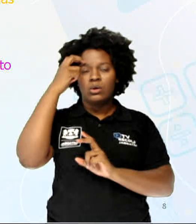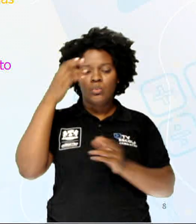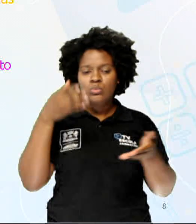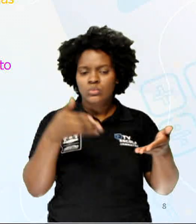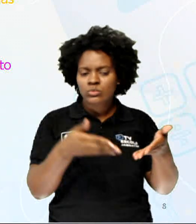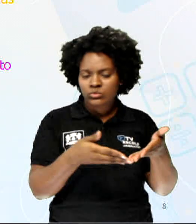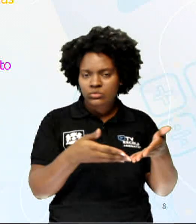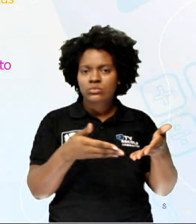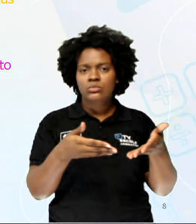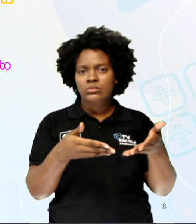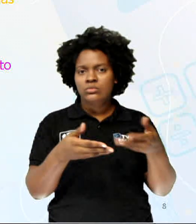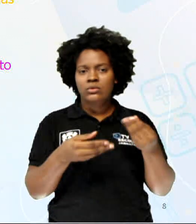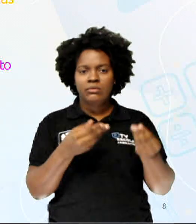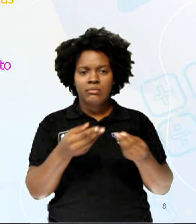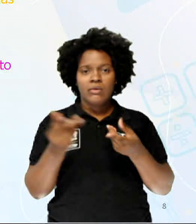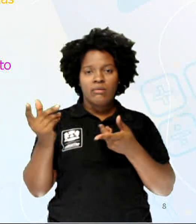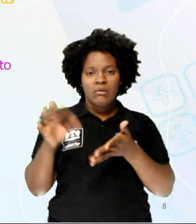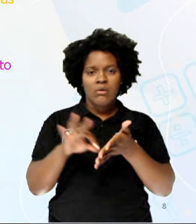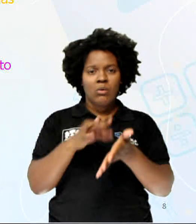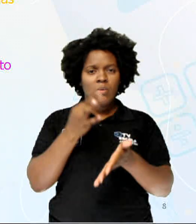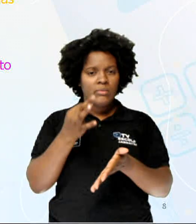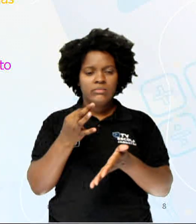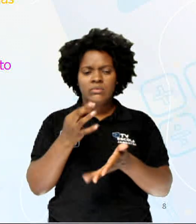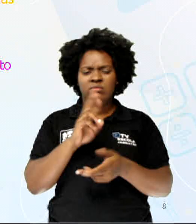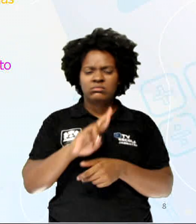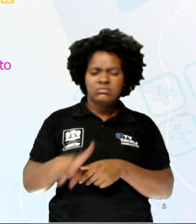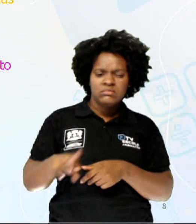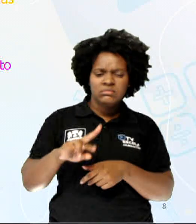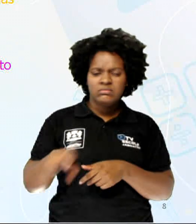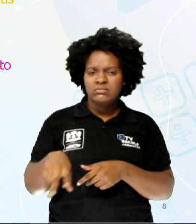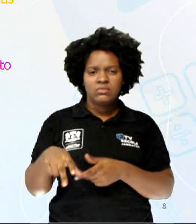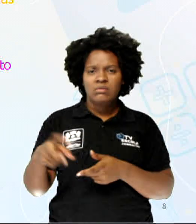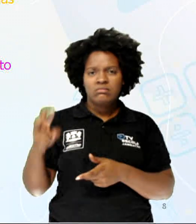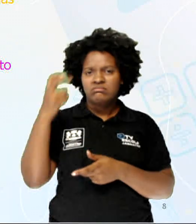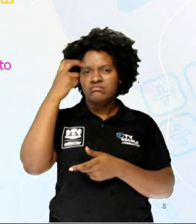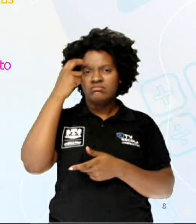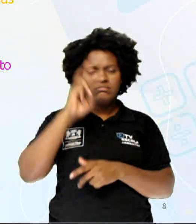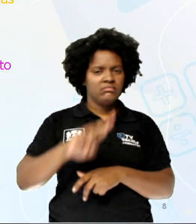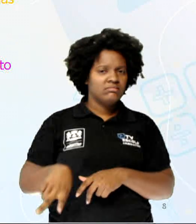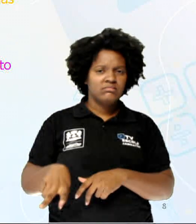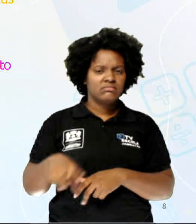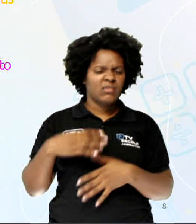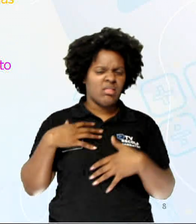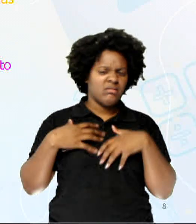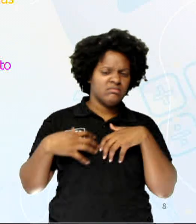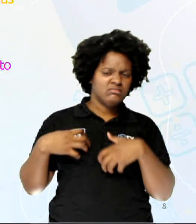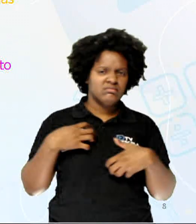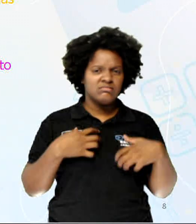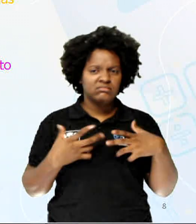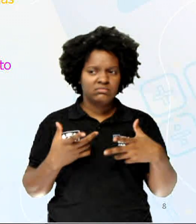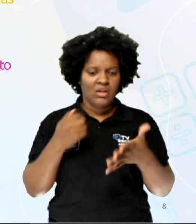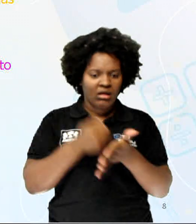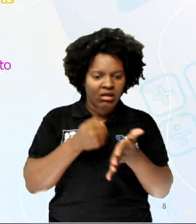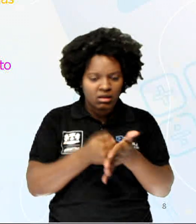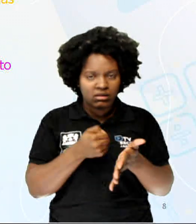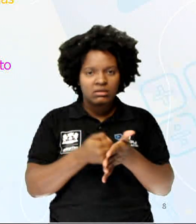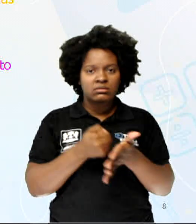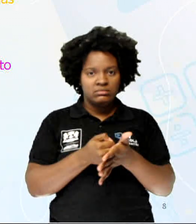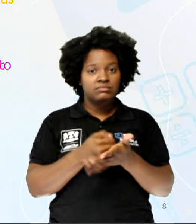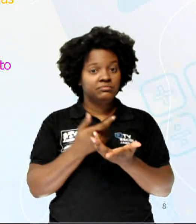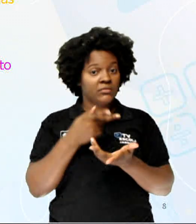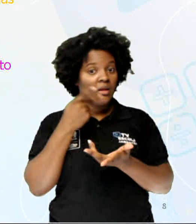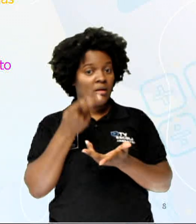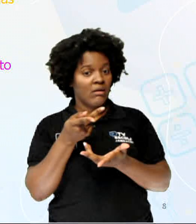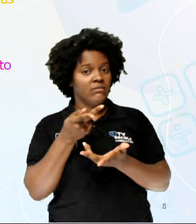e que, para Persepolis, não fazia parte da cultura dela, tá? Chegou como uma imposição, ela deixou isso bem